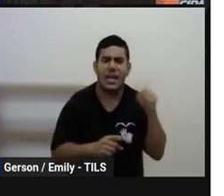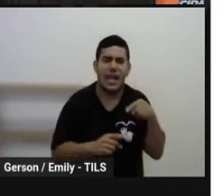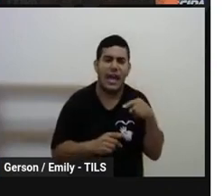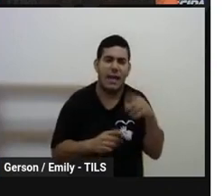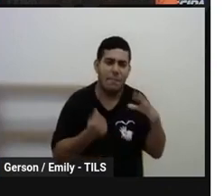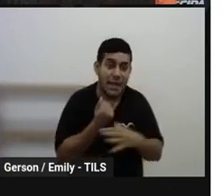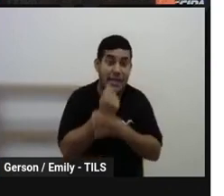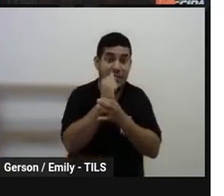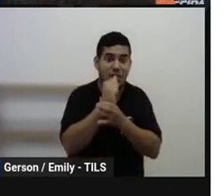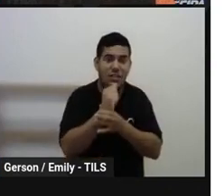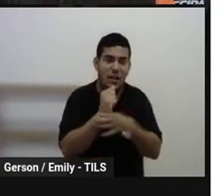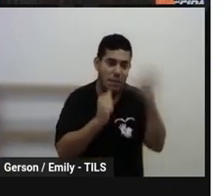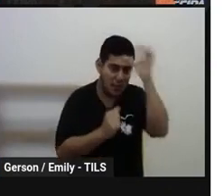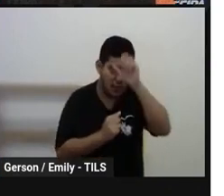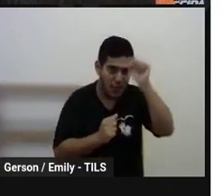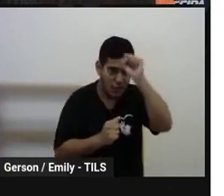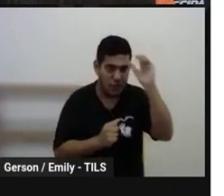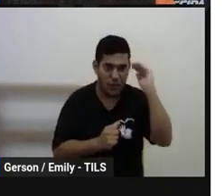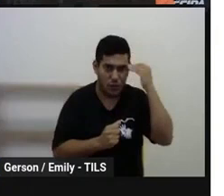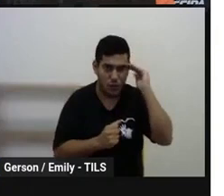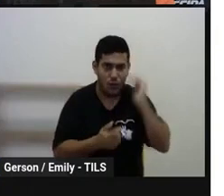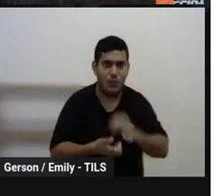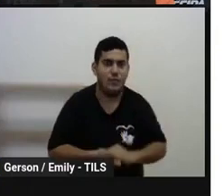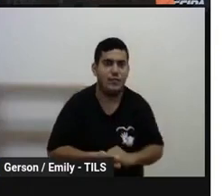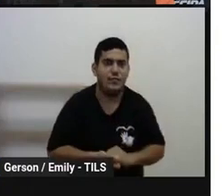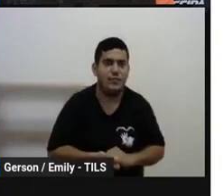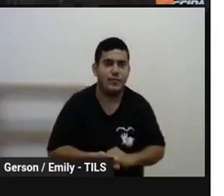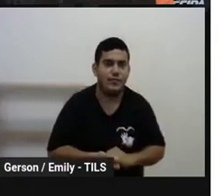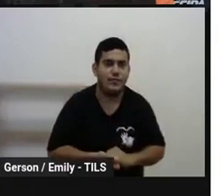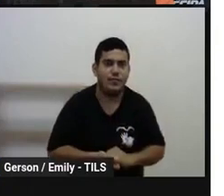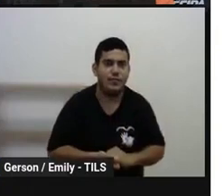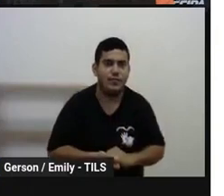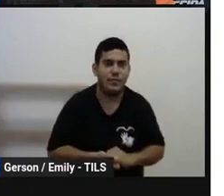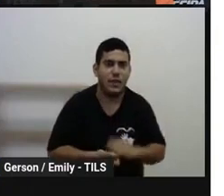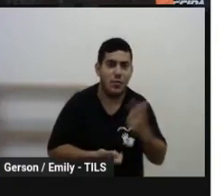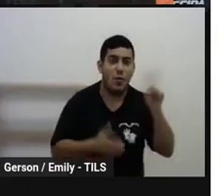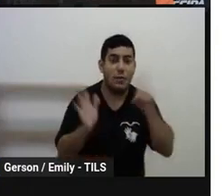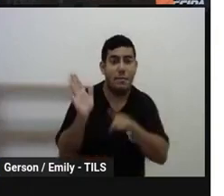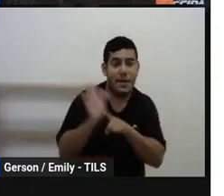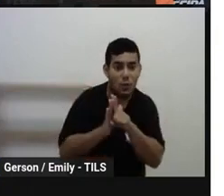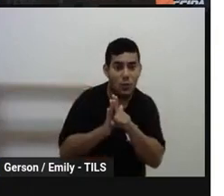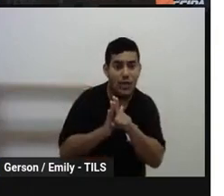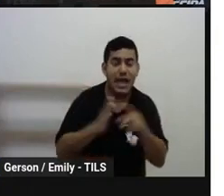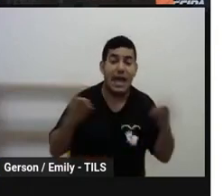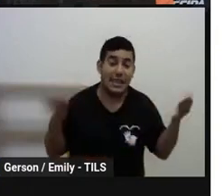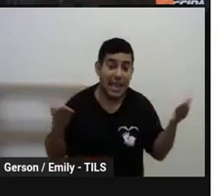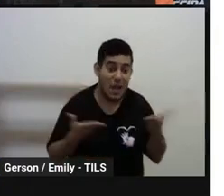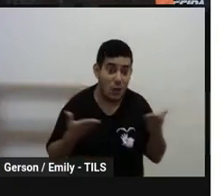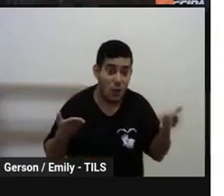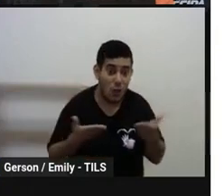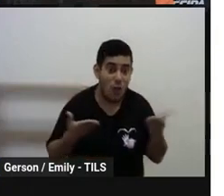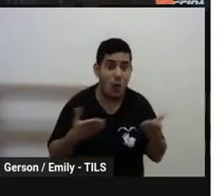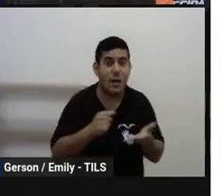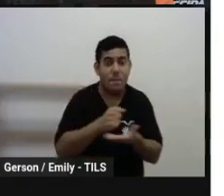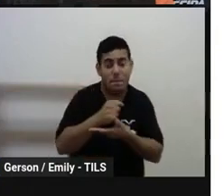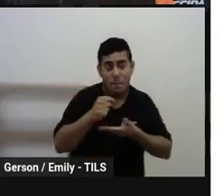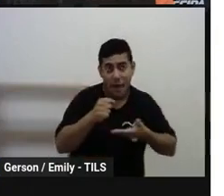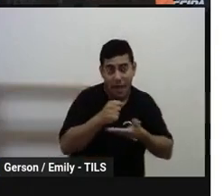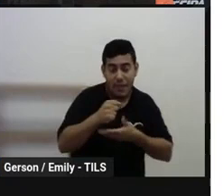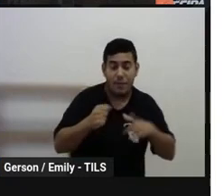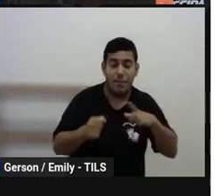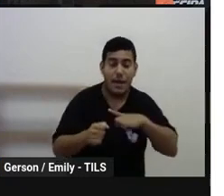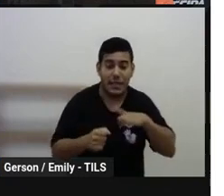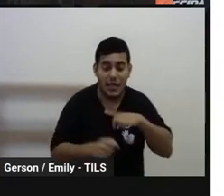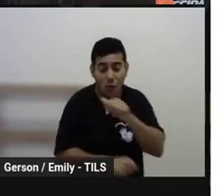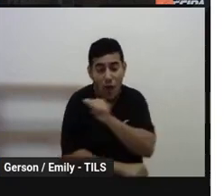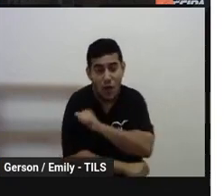essas aprendizagens, tá? Uma outra pergunta, até agora, ouvi a base legal para termos os alunos